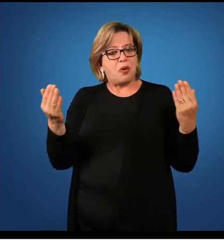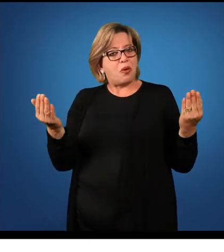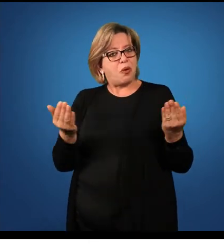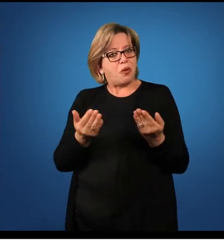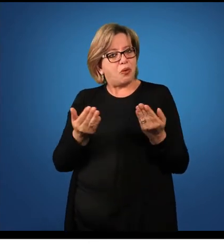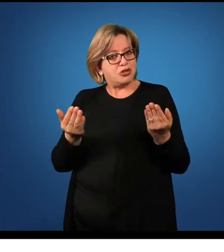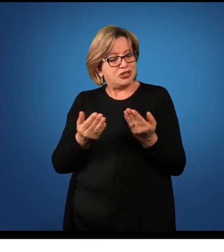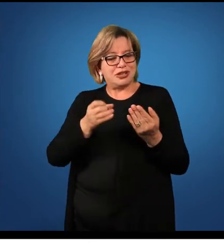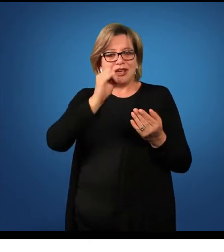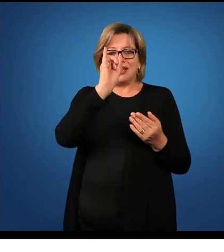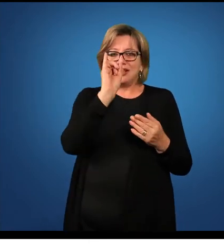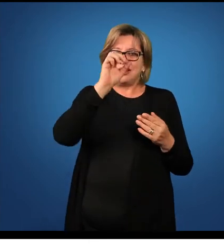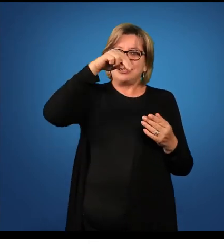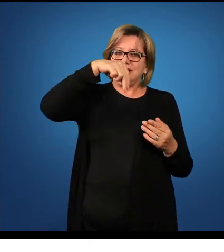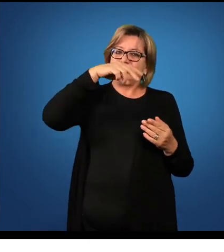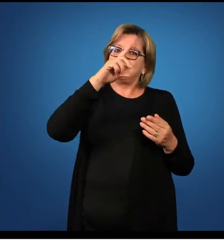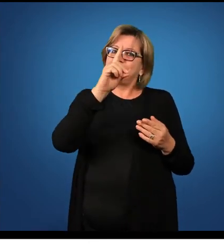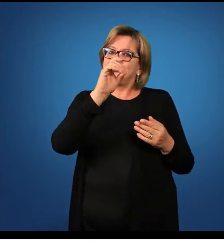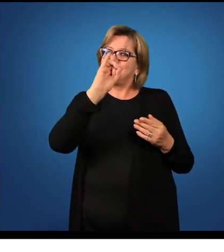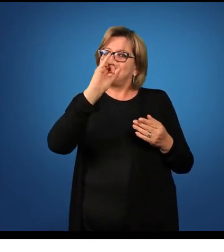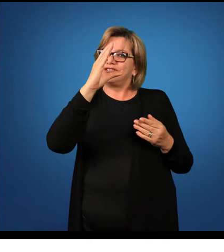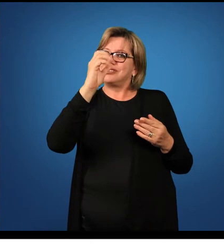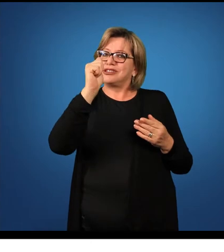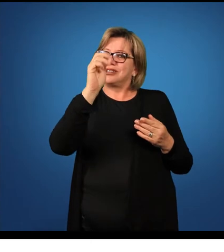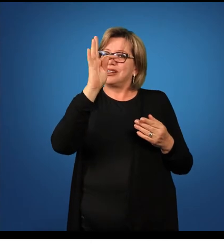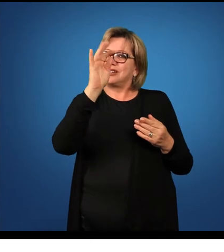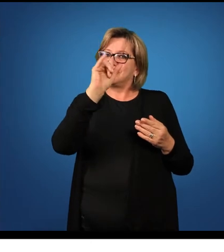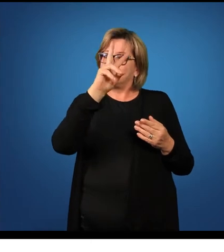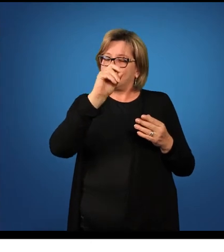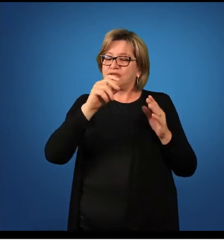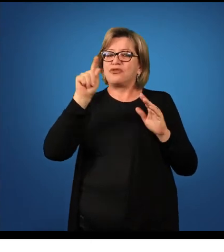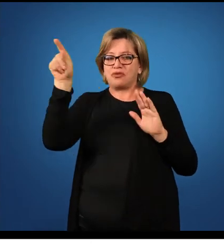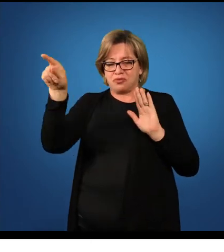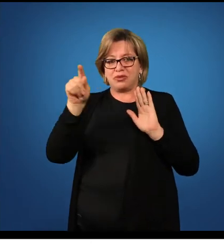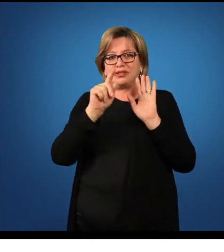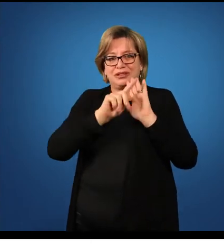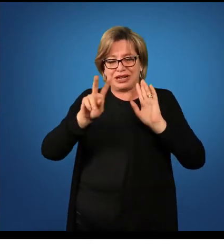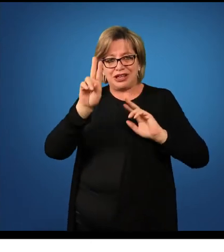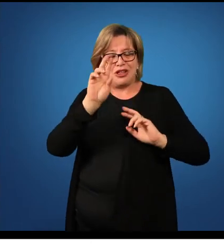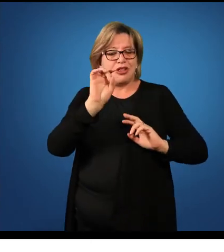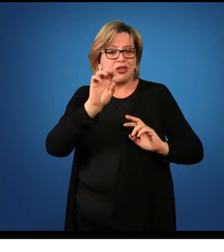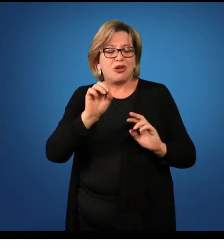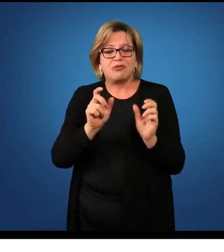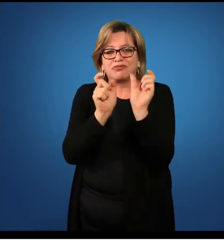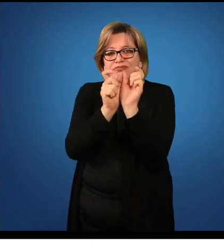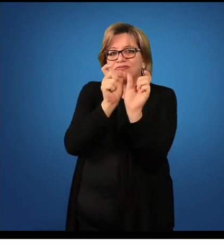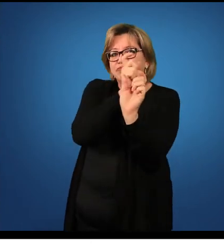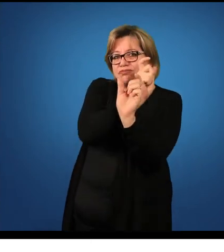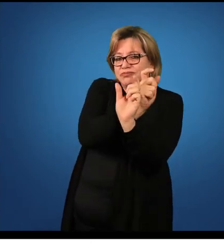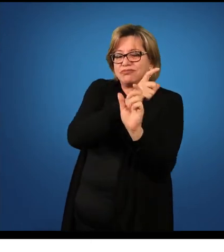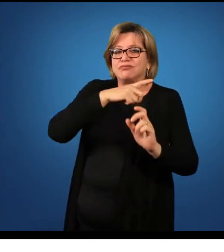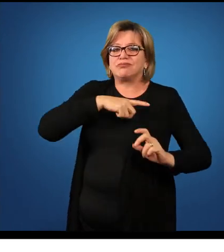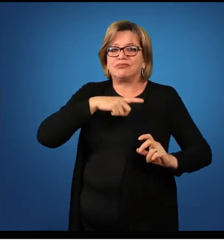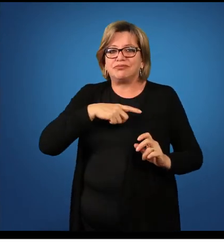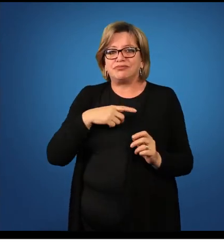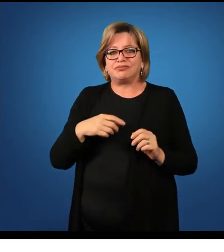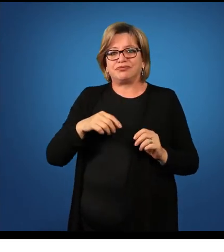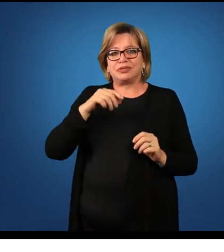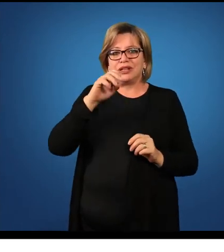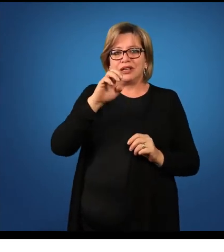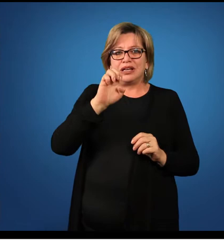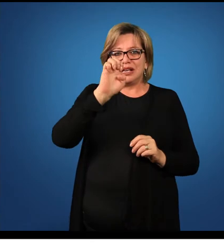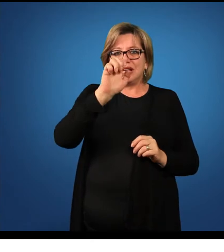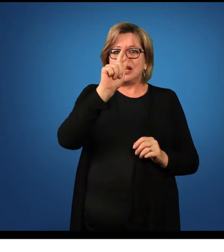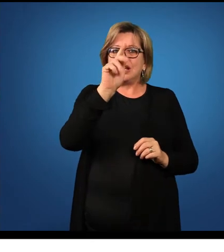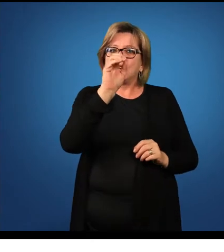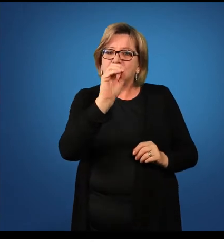indicativo, eu passarei aqui rapidinho somente os pronomes, no primeiro tempo, ego,